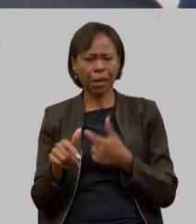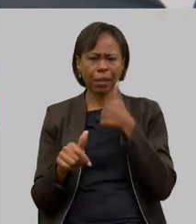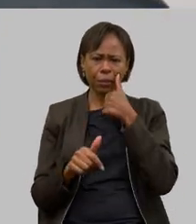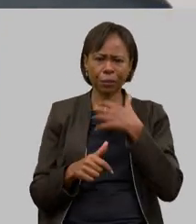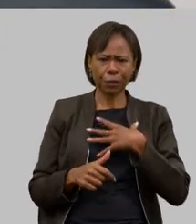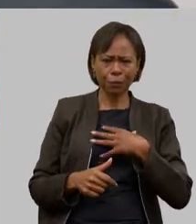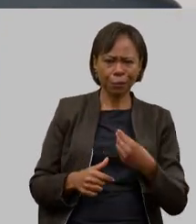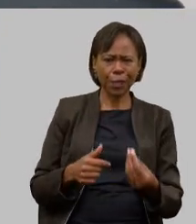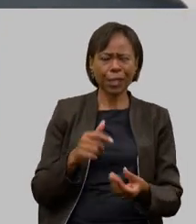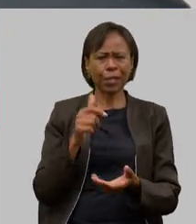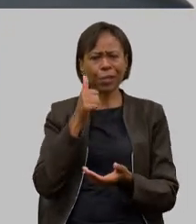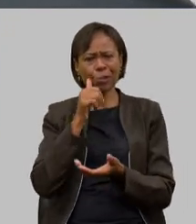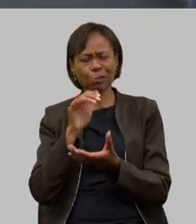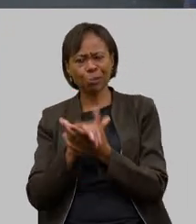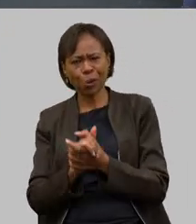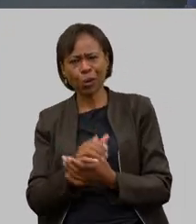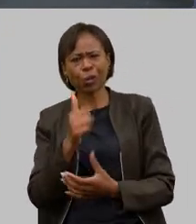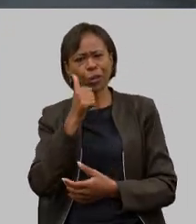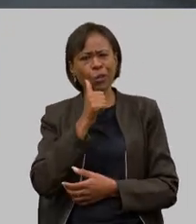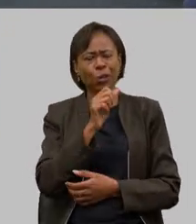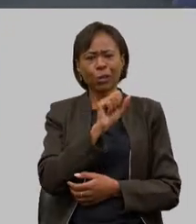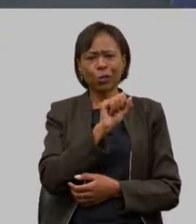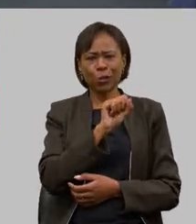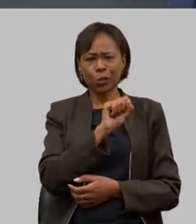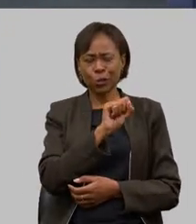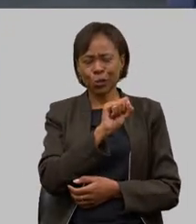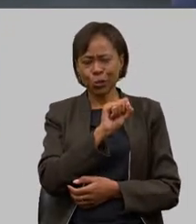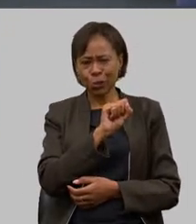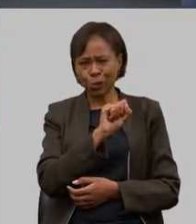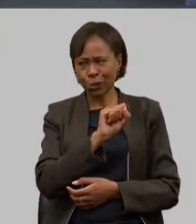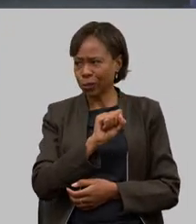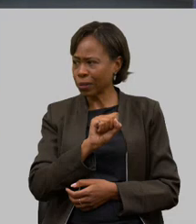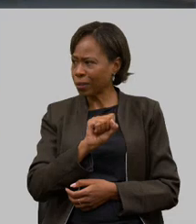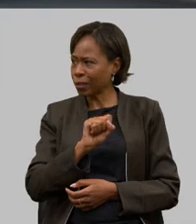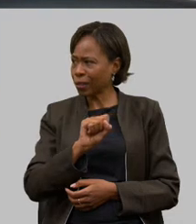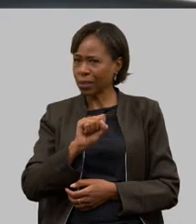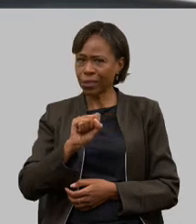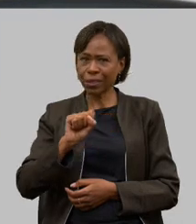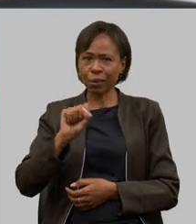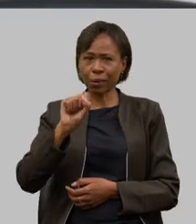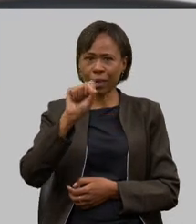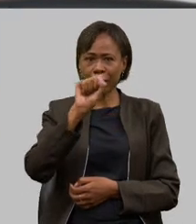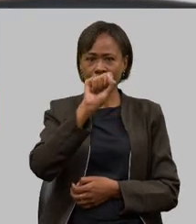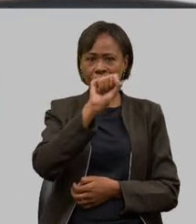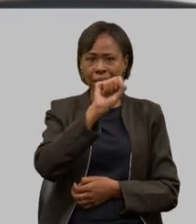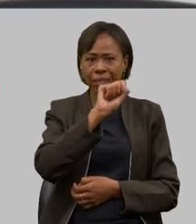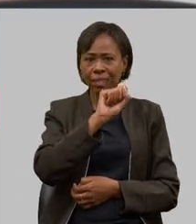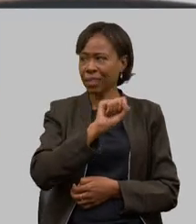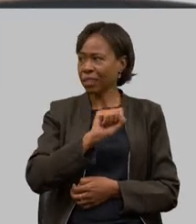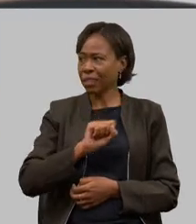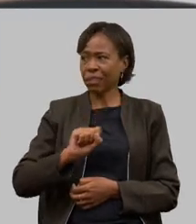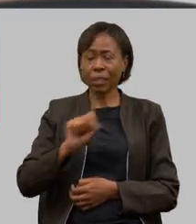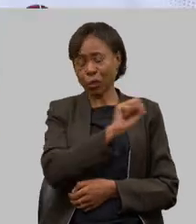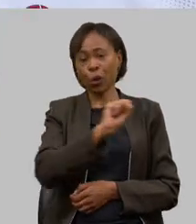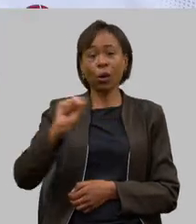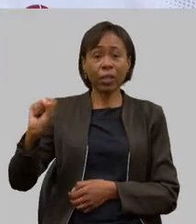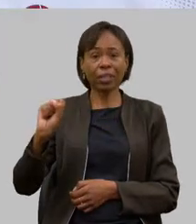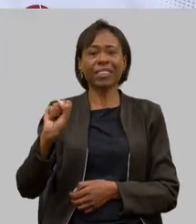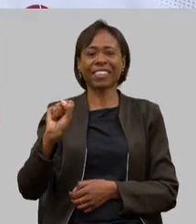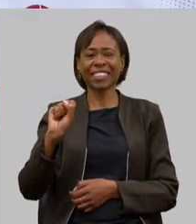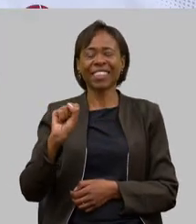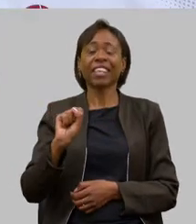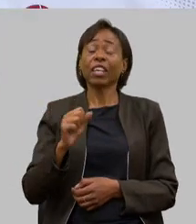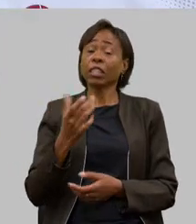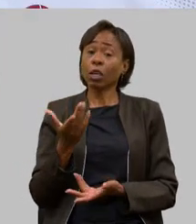sogras as sogras também nós não podemos esquecer das sogras ajudam bastante lá no campo e não é só mais cuidar da